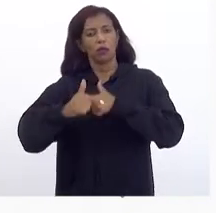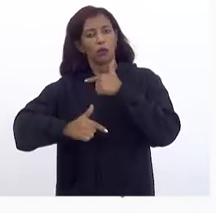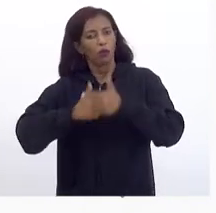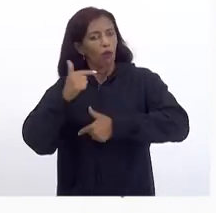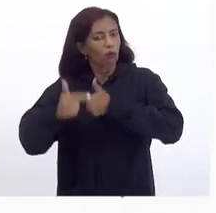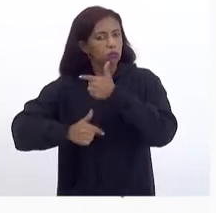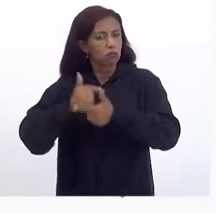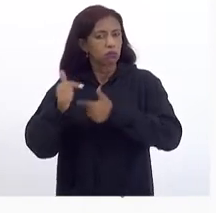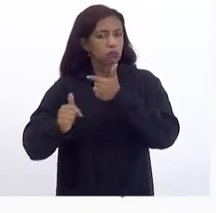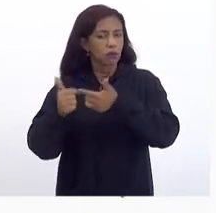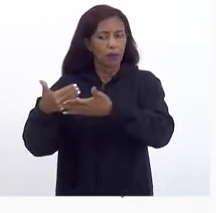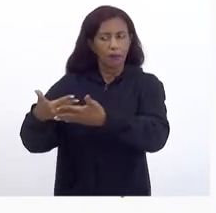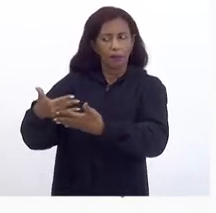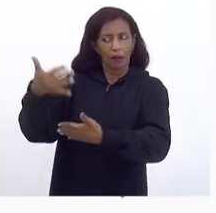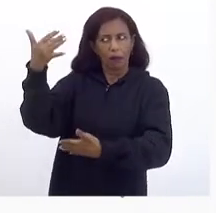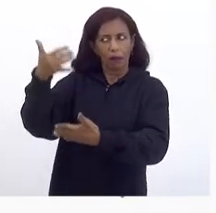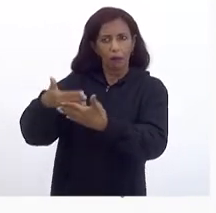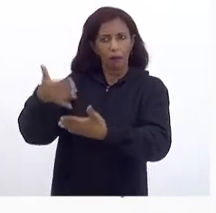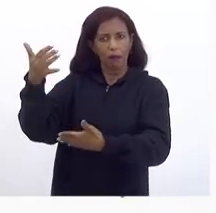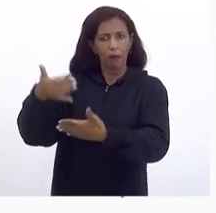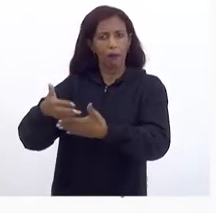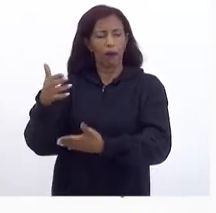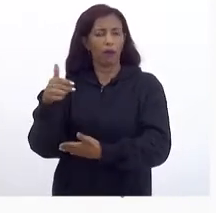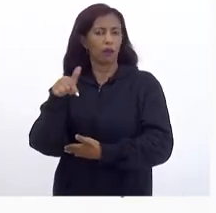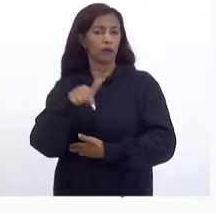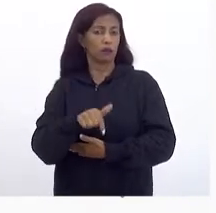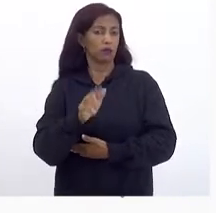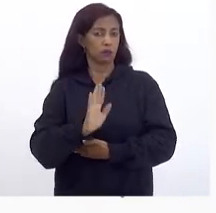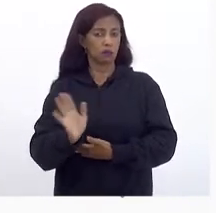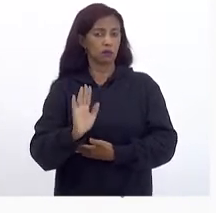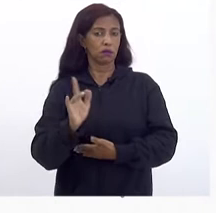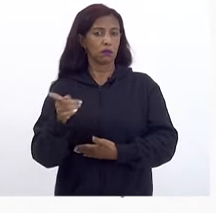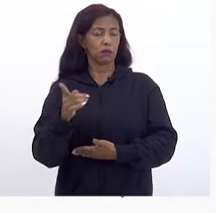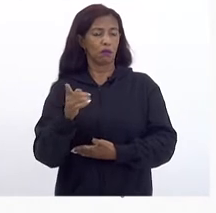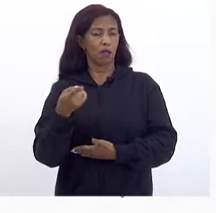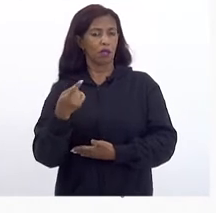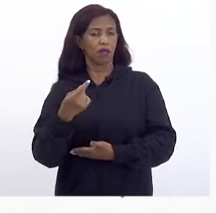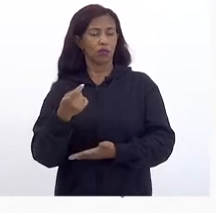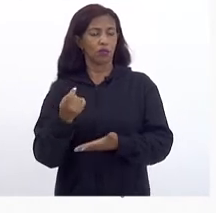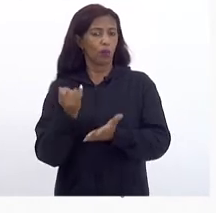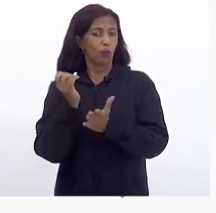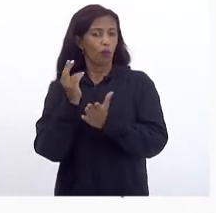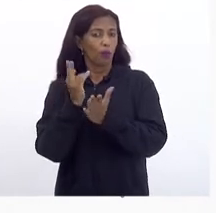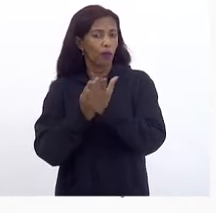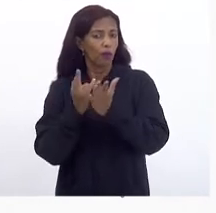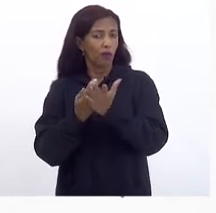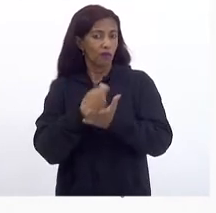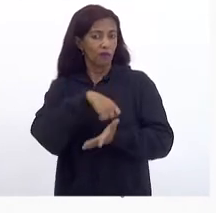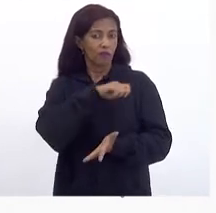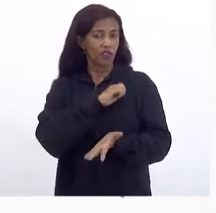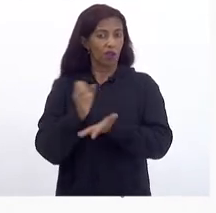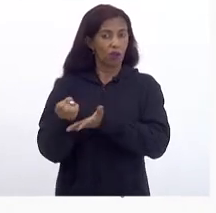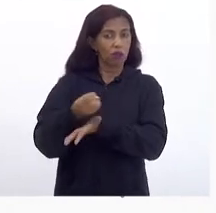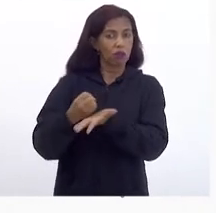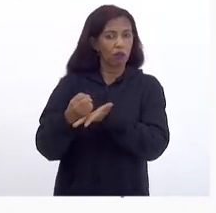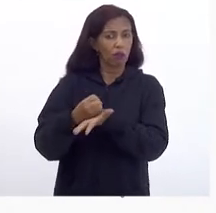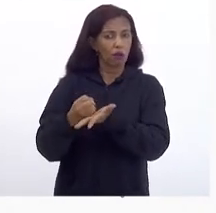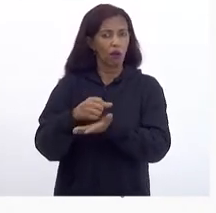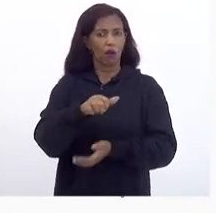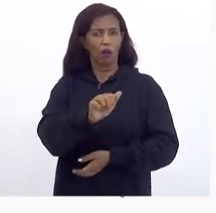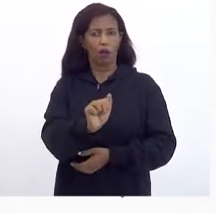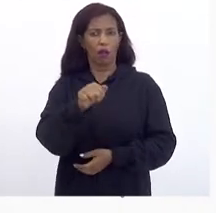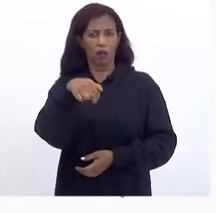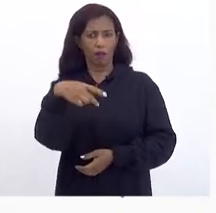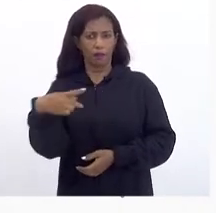projetamos Não só Para aqui Mas Para o regime De recuperação fiscal Foi com base Na ANP